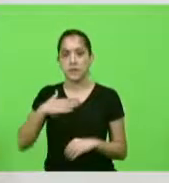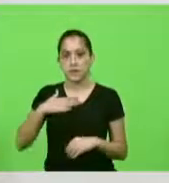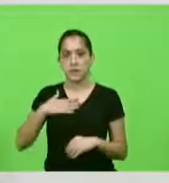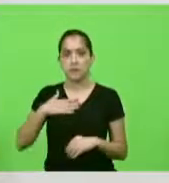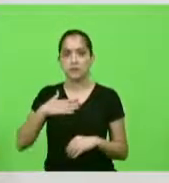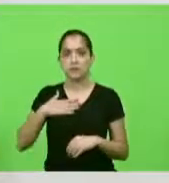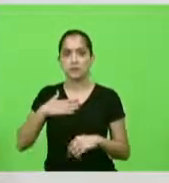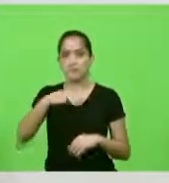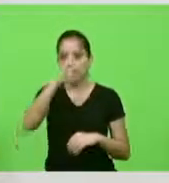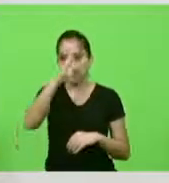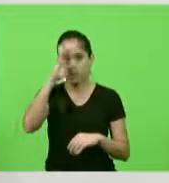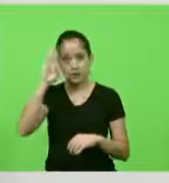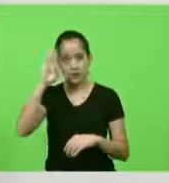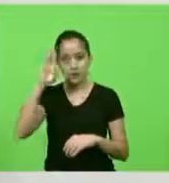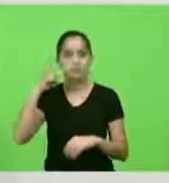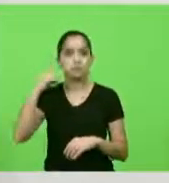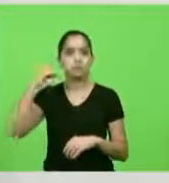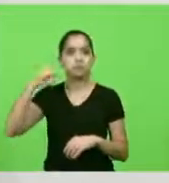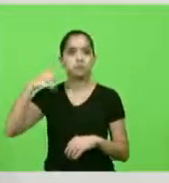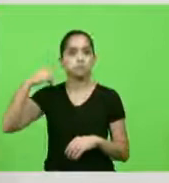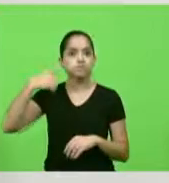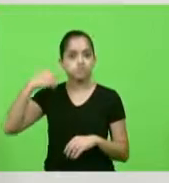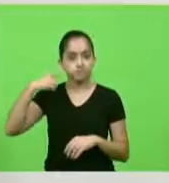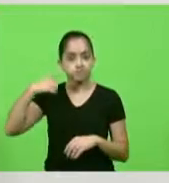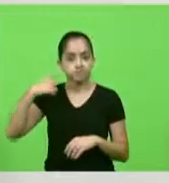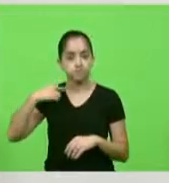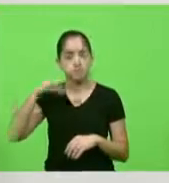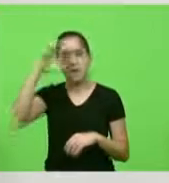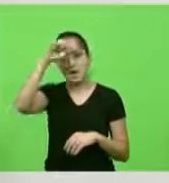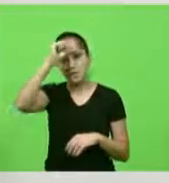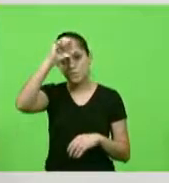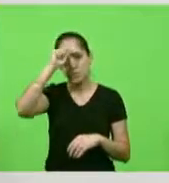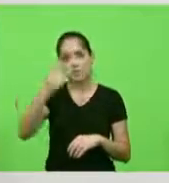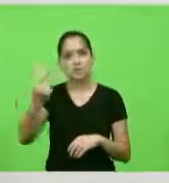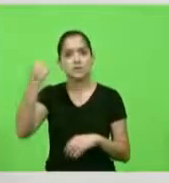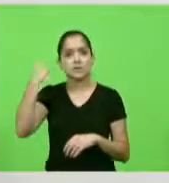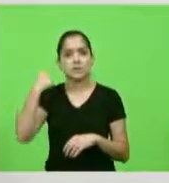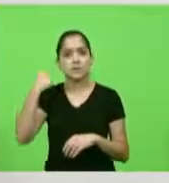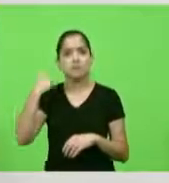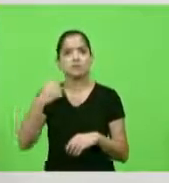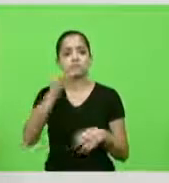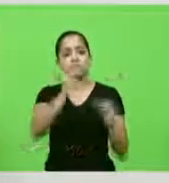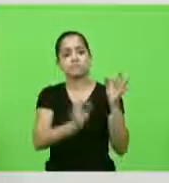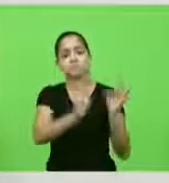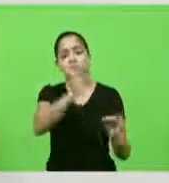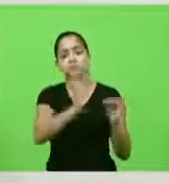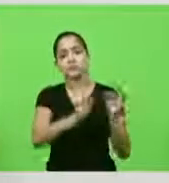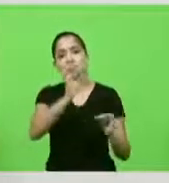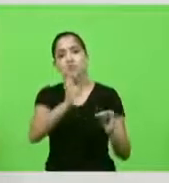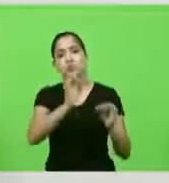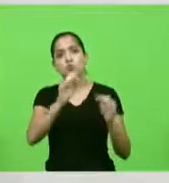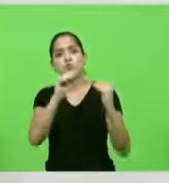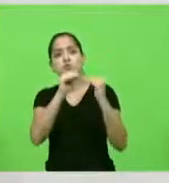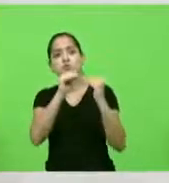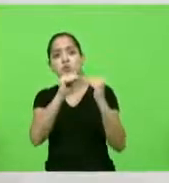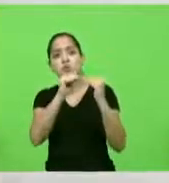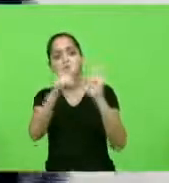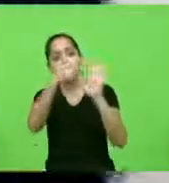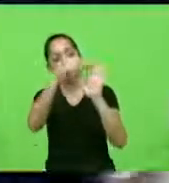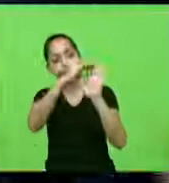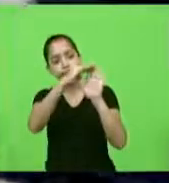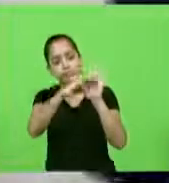aprendi nos bancos da faculdade que juízes julgam julgam de acordo com os autos